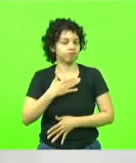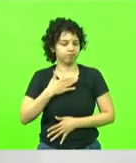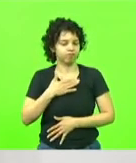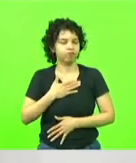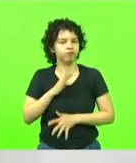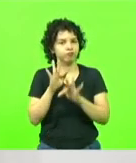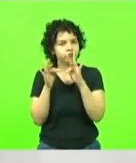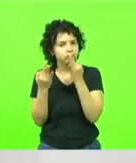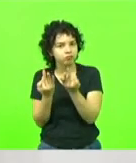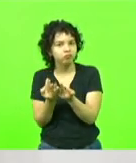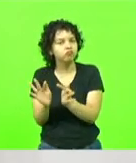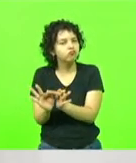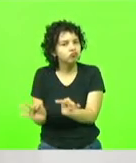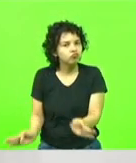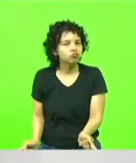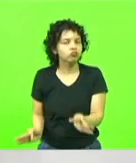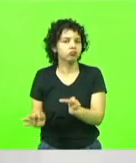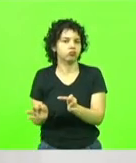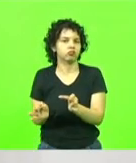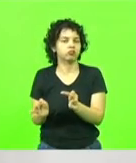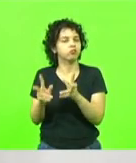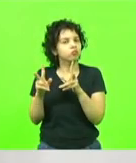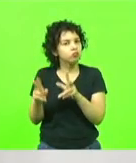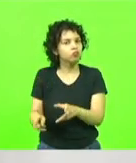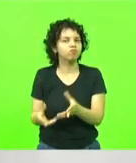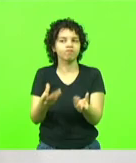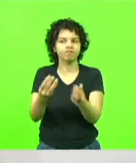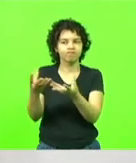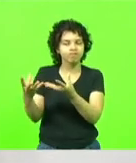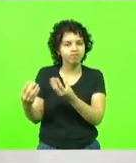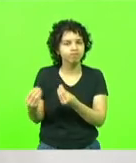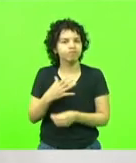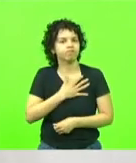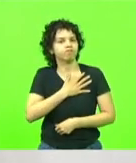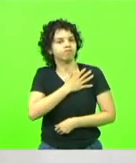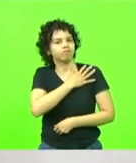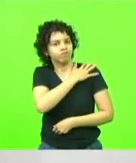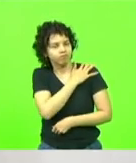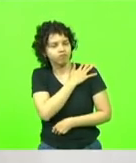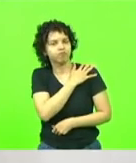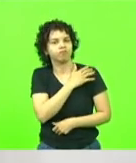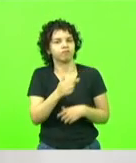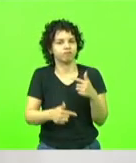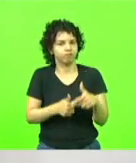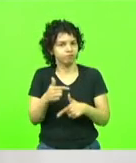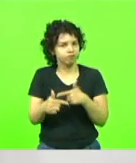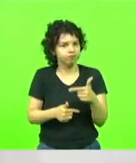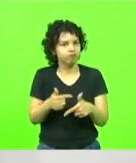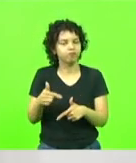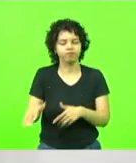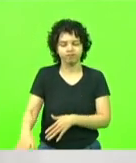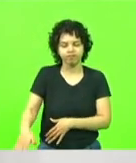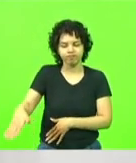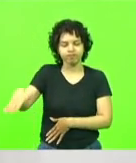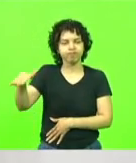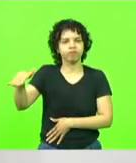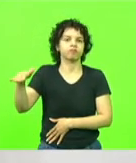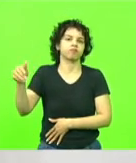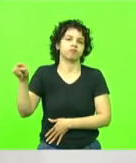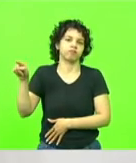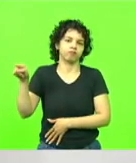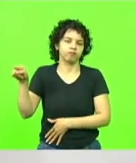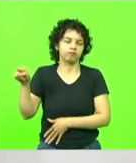quase a totalidade dos militares estaduais, sejam eles oficiais, sejam praças, que desde cedo eles largaram suas famílias